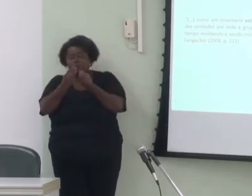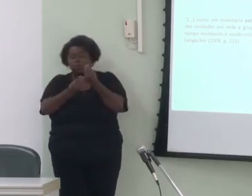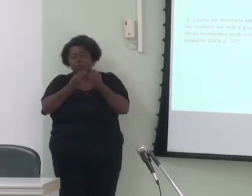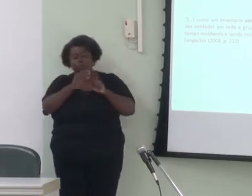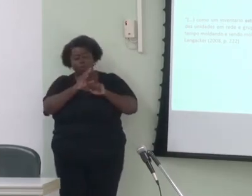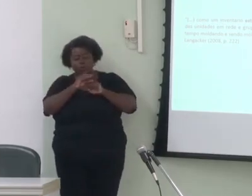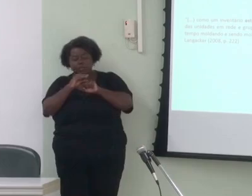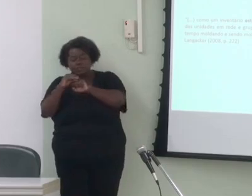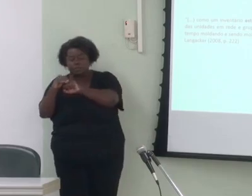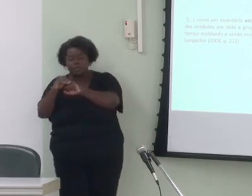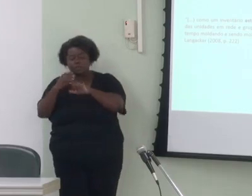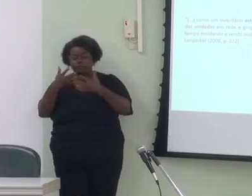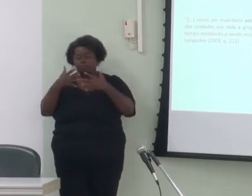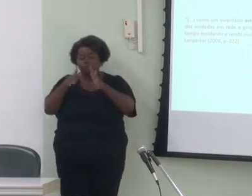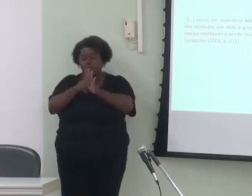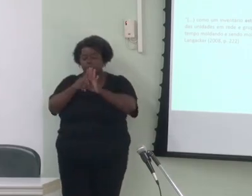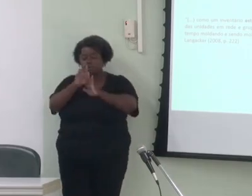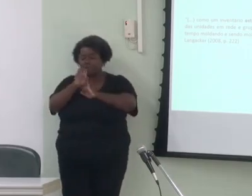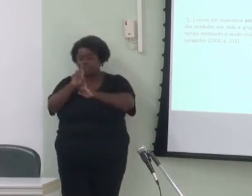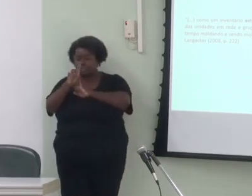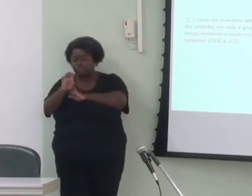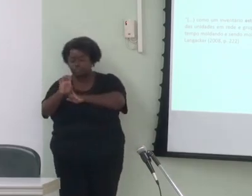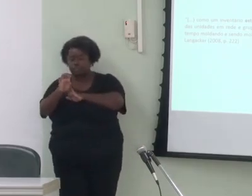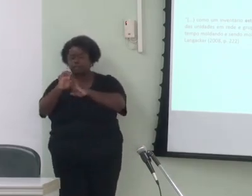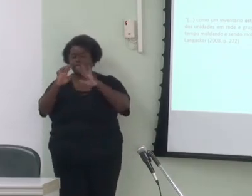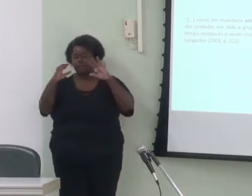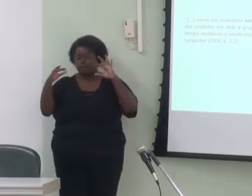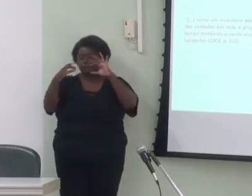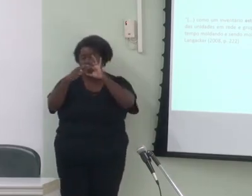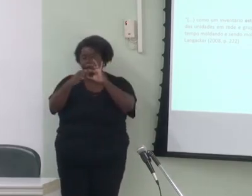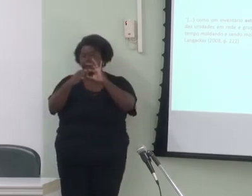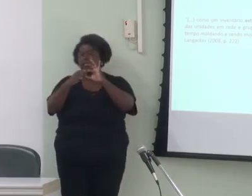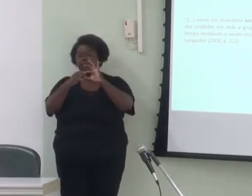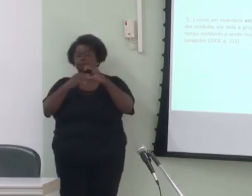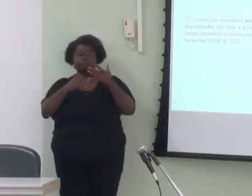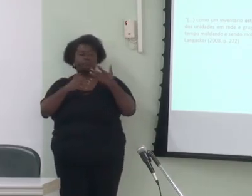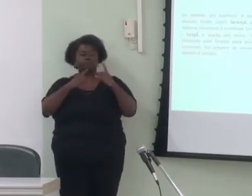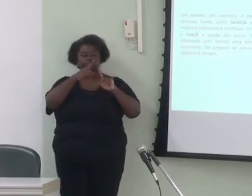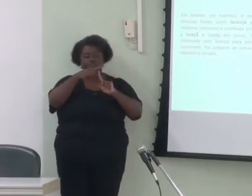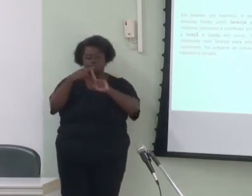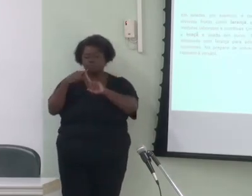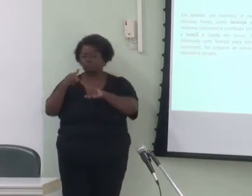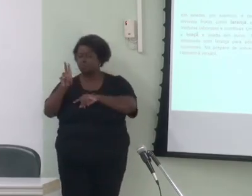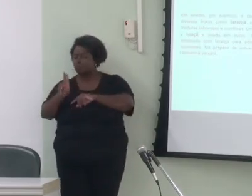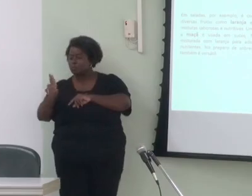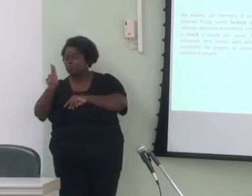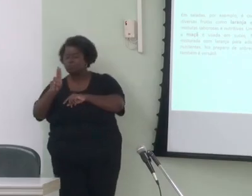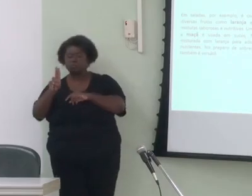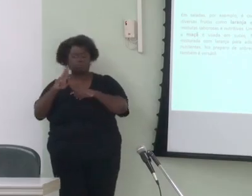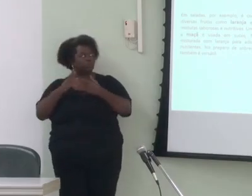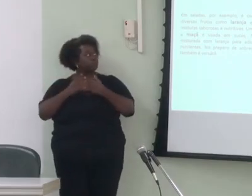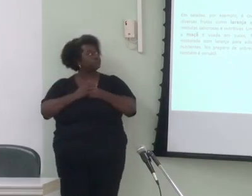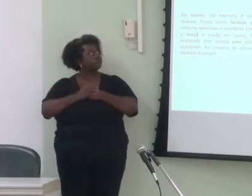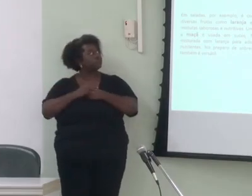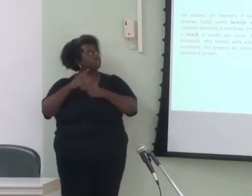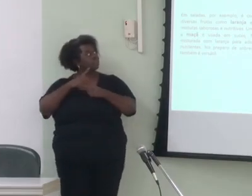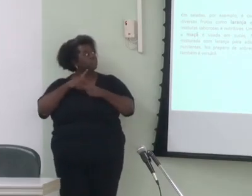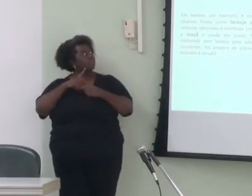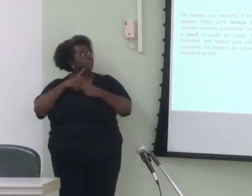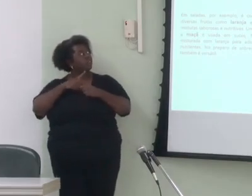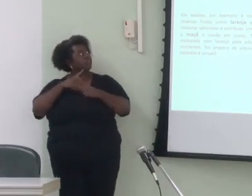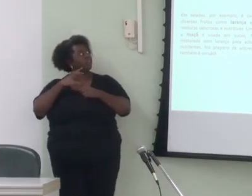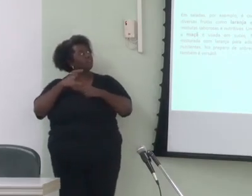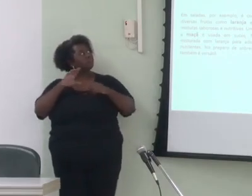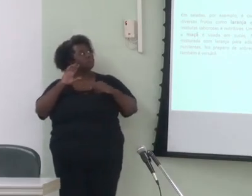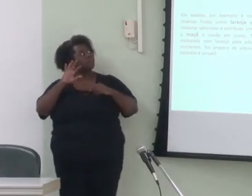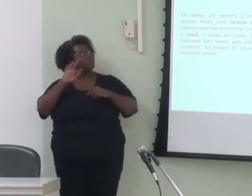aos outros na rede associam instâncias de usos e tipos armazenados o efeito priming serve como evidência